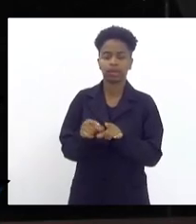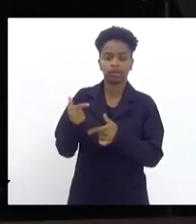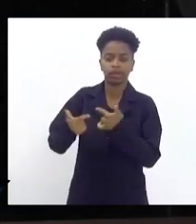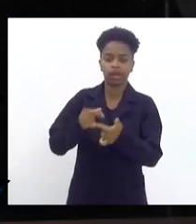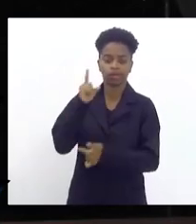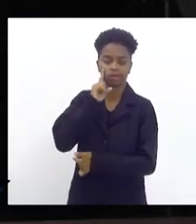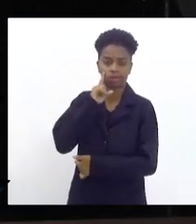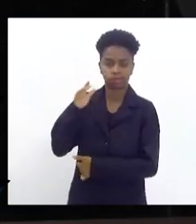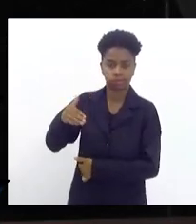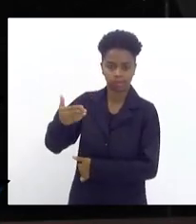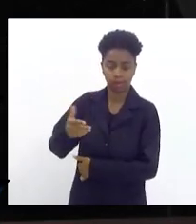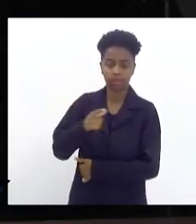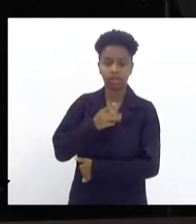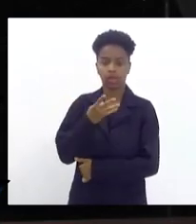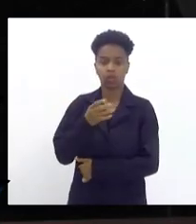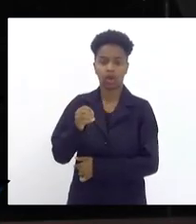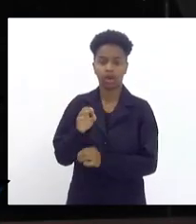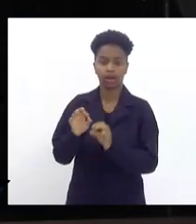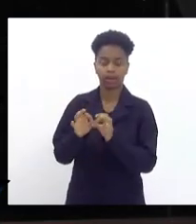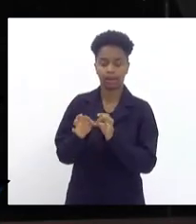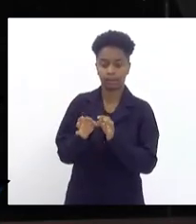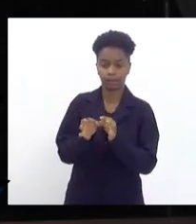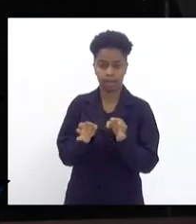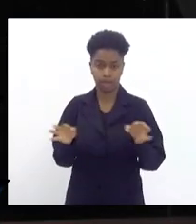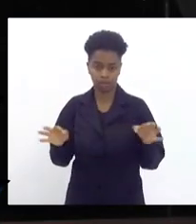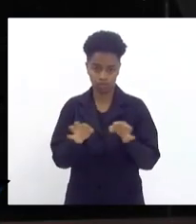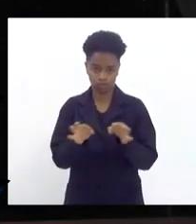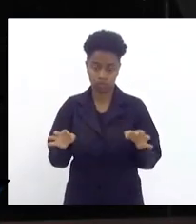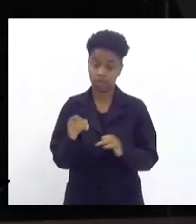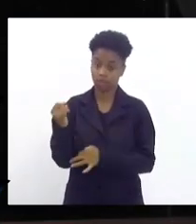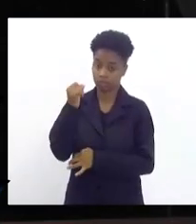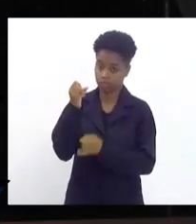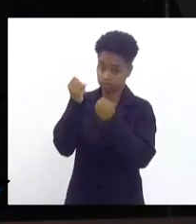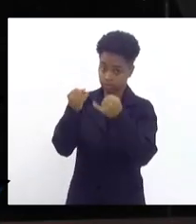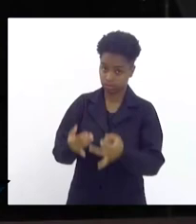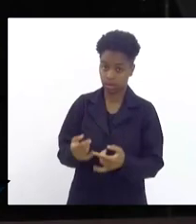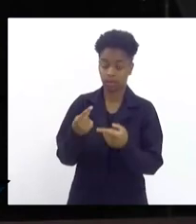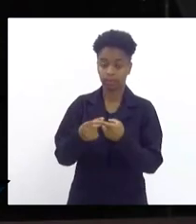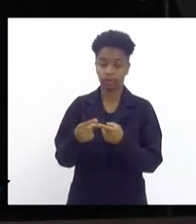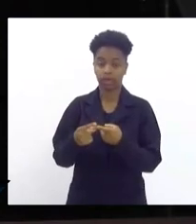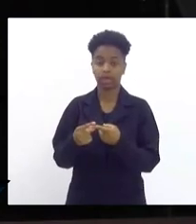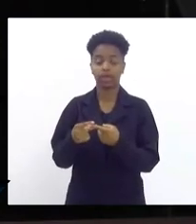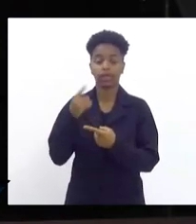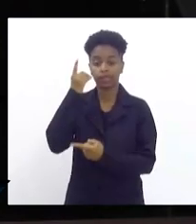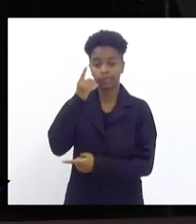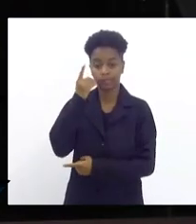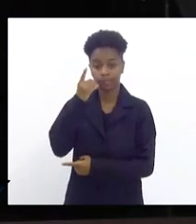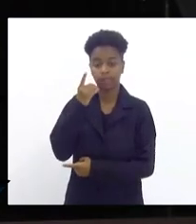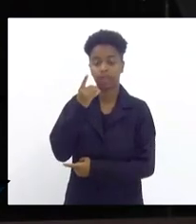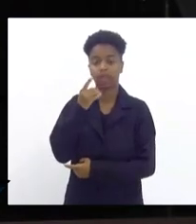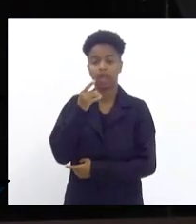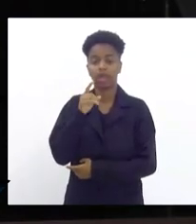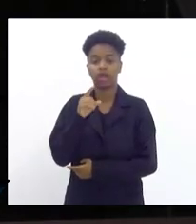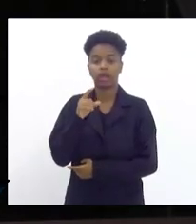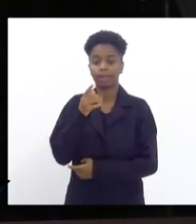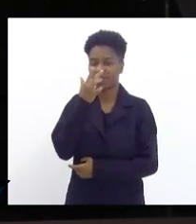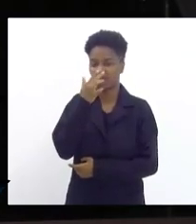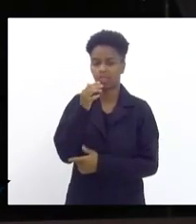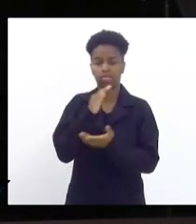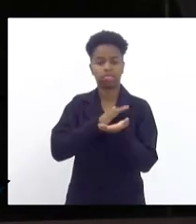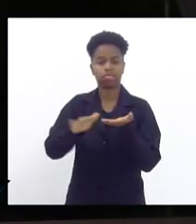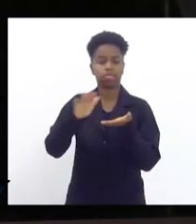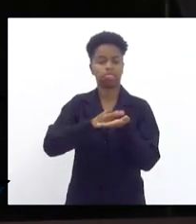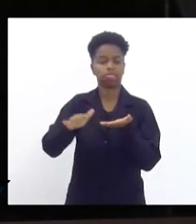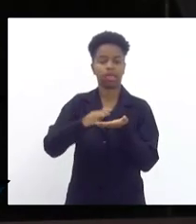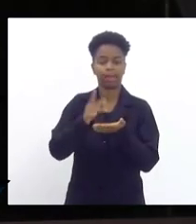dia a dia então é 40 metros cúbicos é importante frisar isso que tem deputado deputado dos Paulo que está achando que vai ser torneira aberta que o